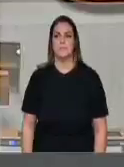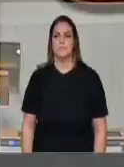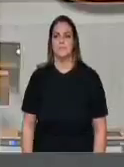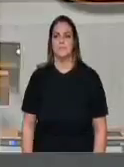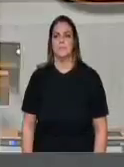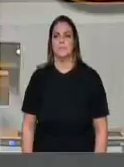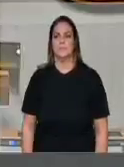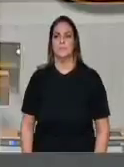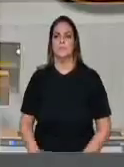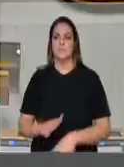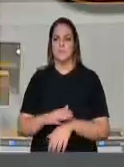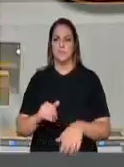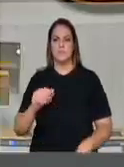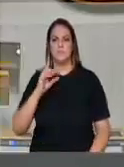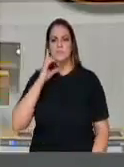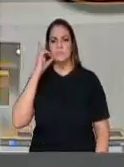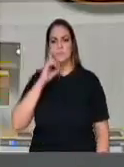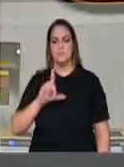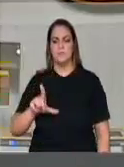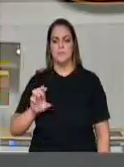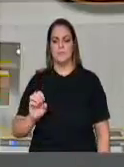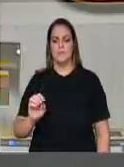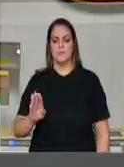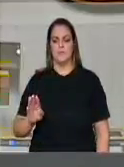Teremos o prazer de escutar o deputado Lobo Neto.